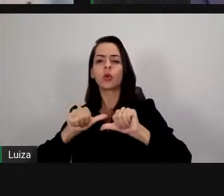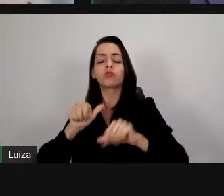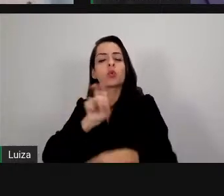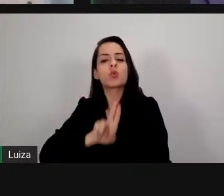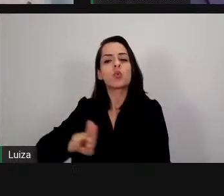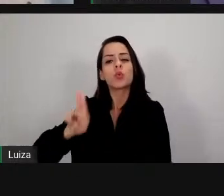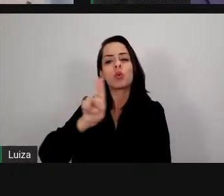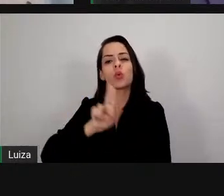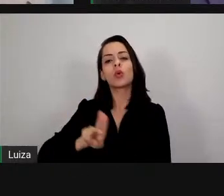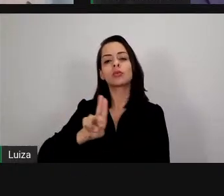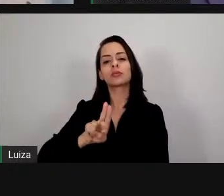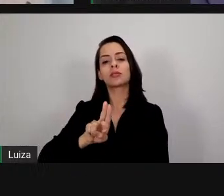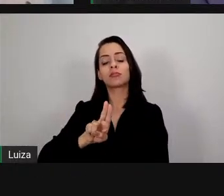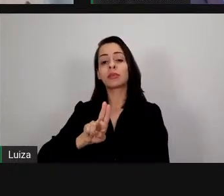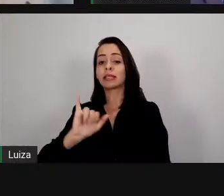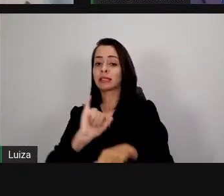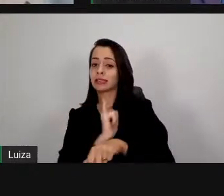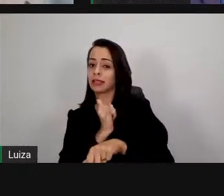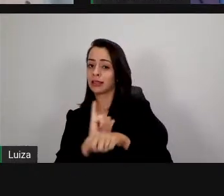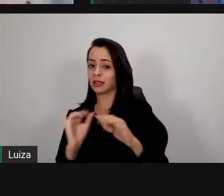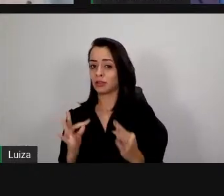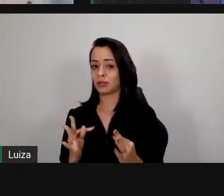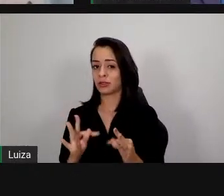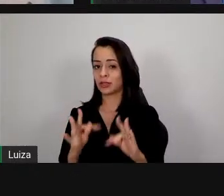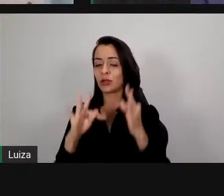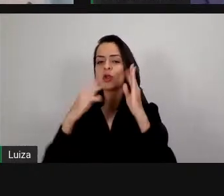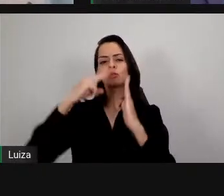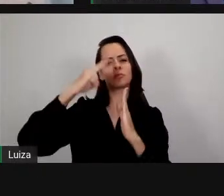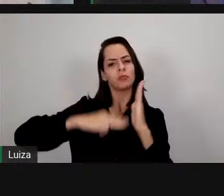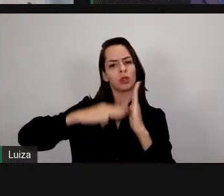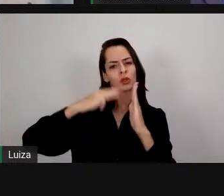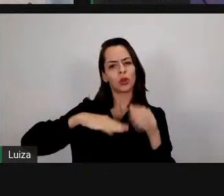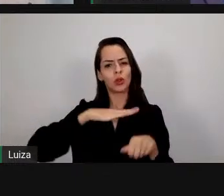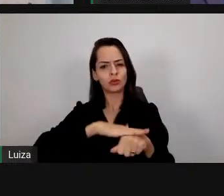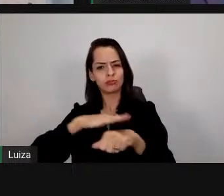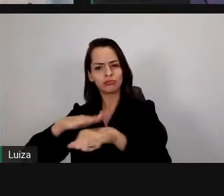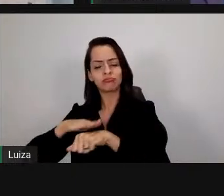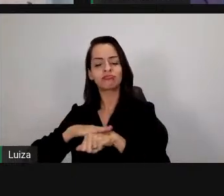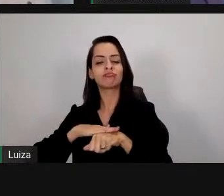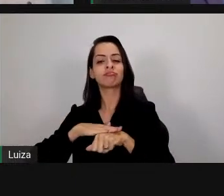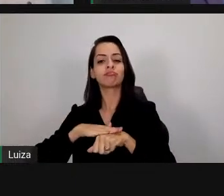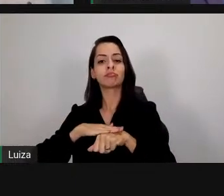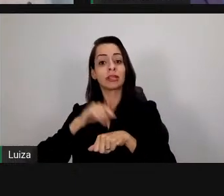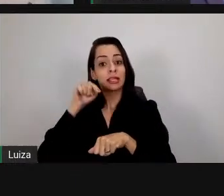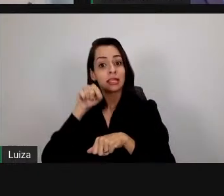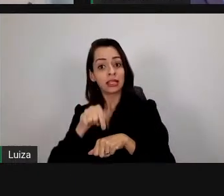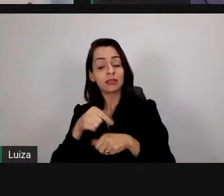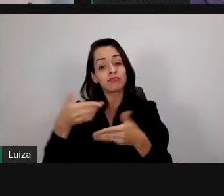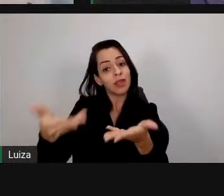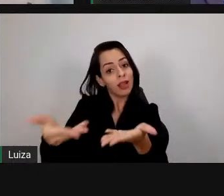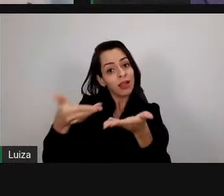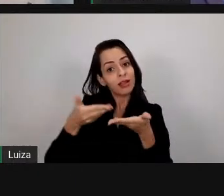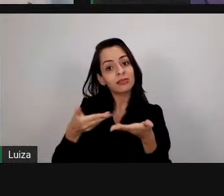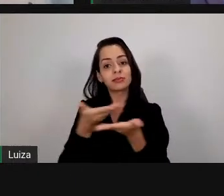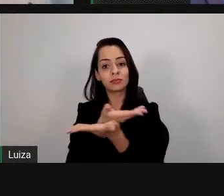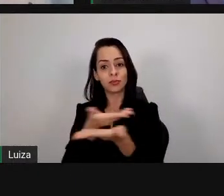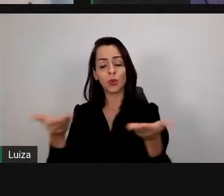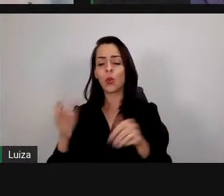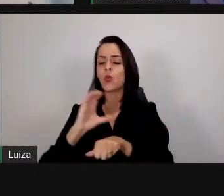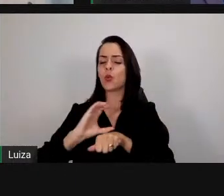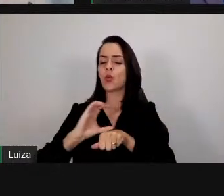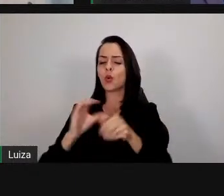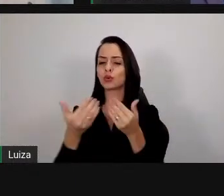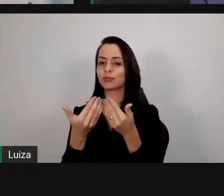profissional e tecnológica, acolhemos todos os presentes nesta tarde para lançamento do curso. E aqui